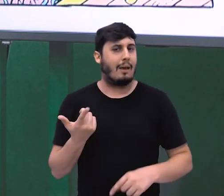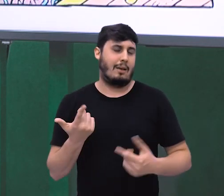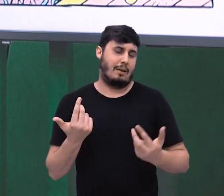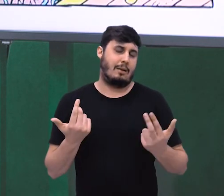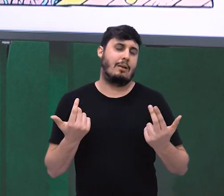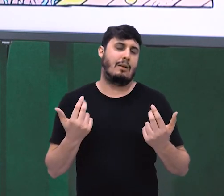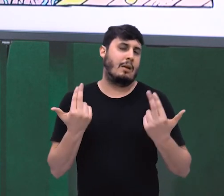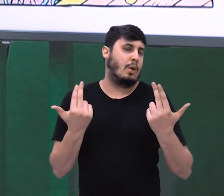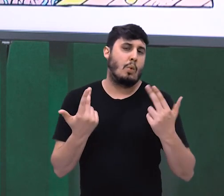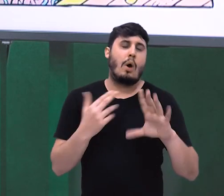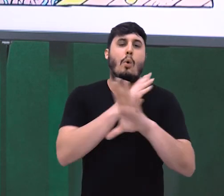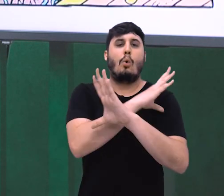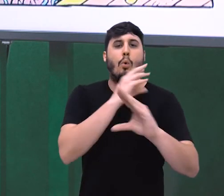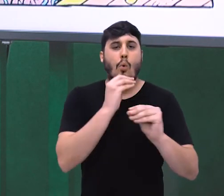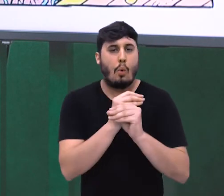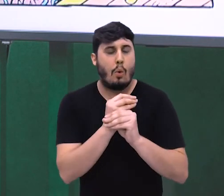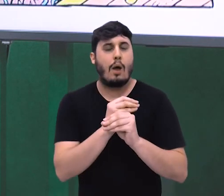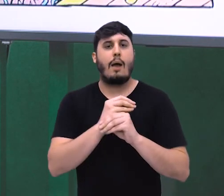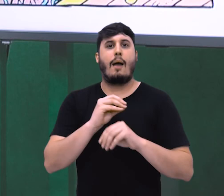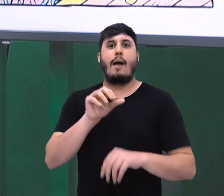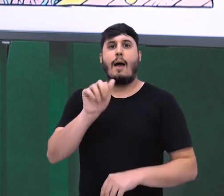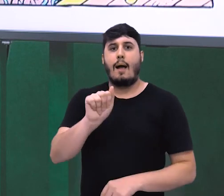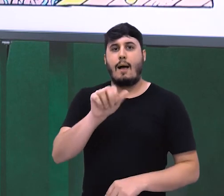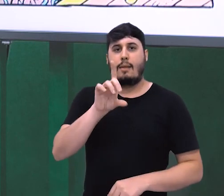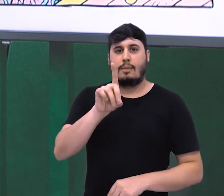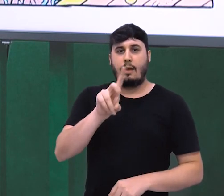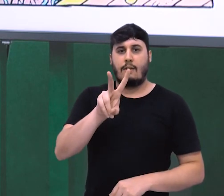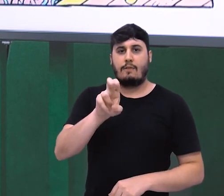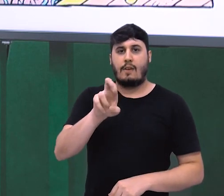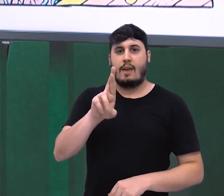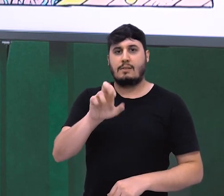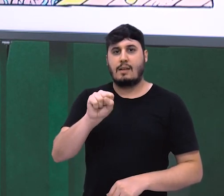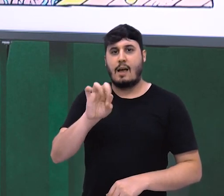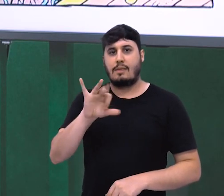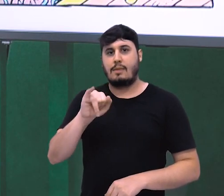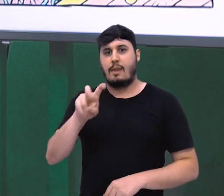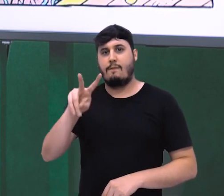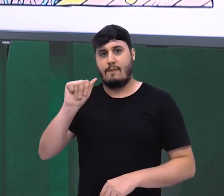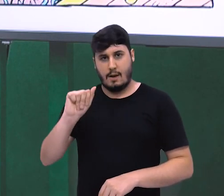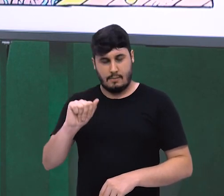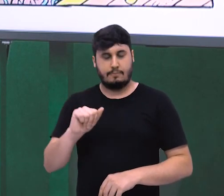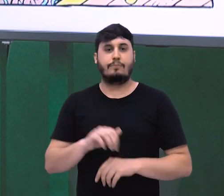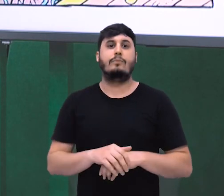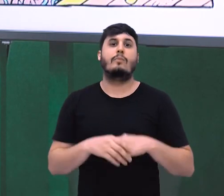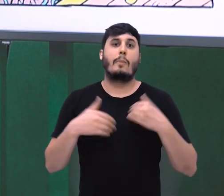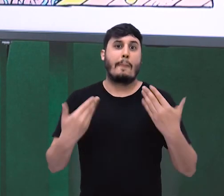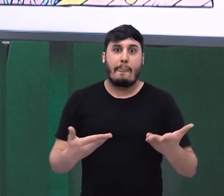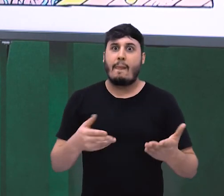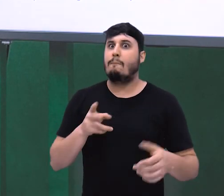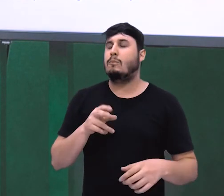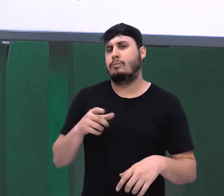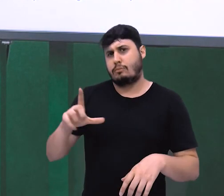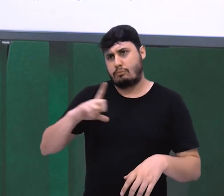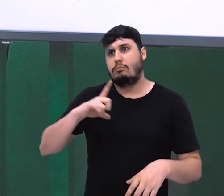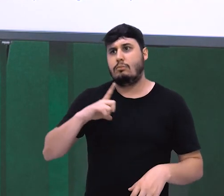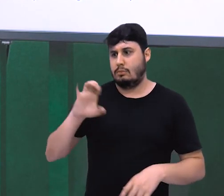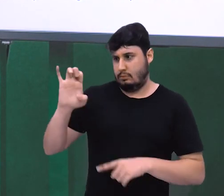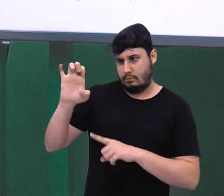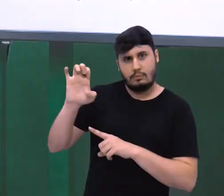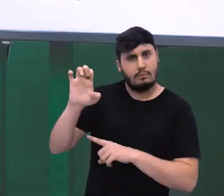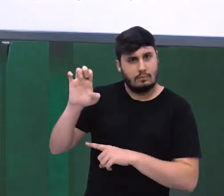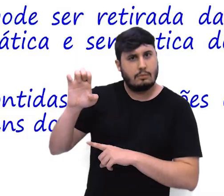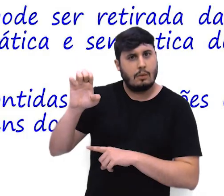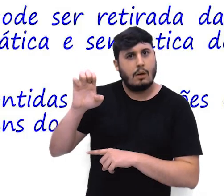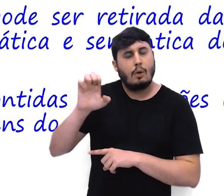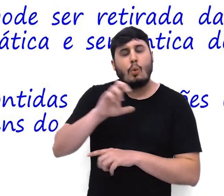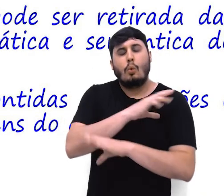adversativa. Ou seja, apesar do uso do E, que geralmente é aditivo, aqui no contexto, esse